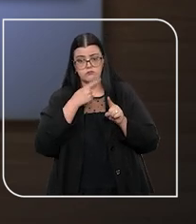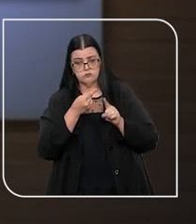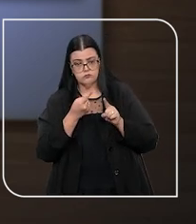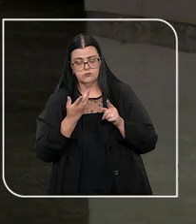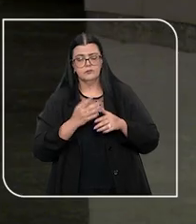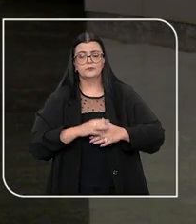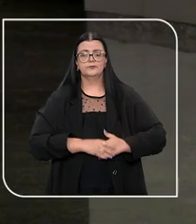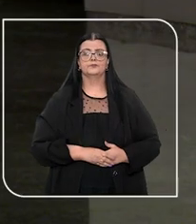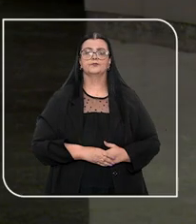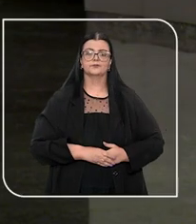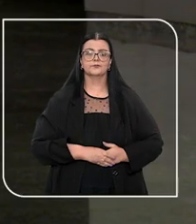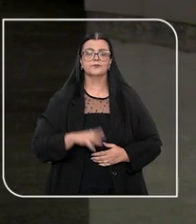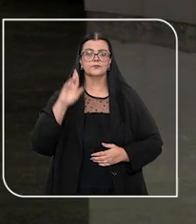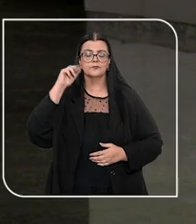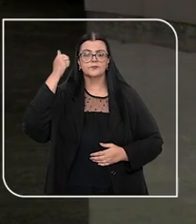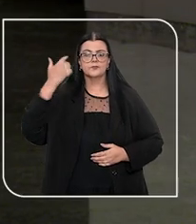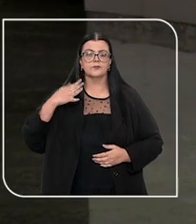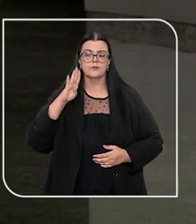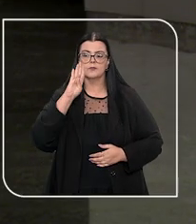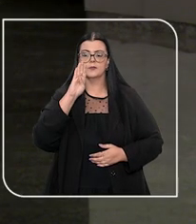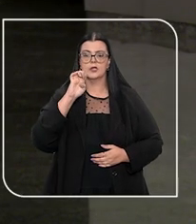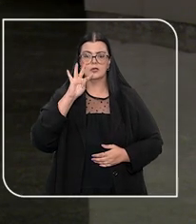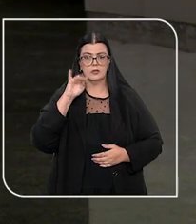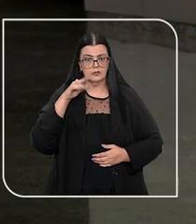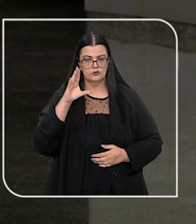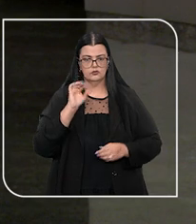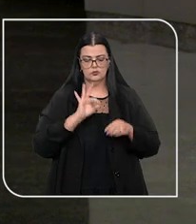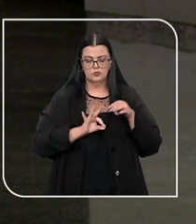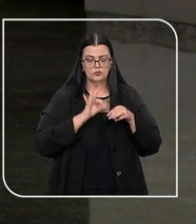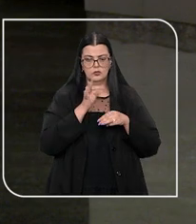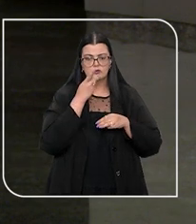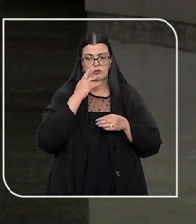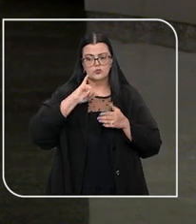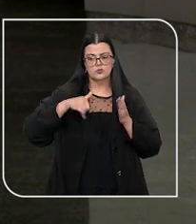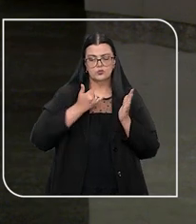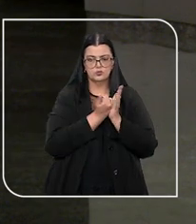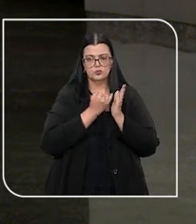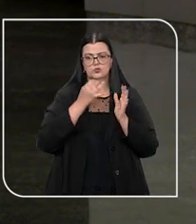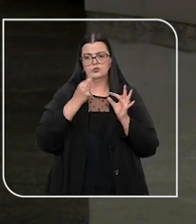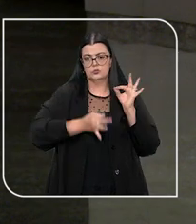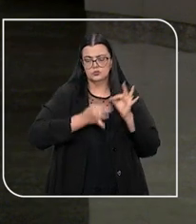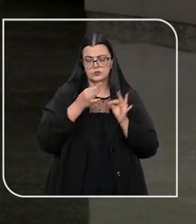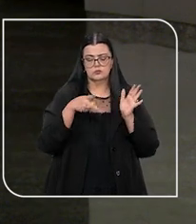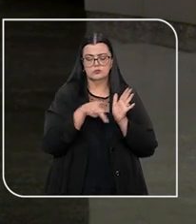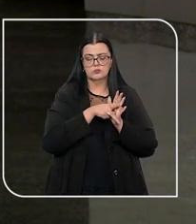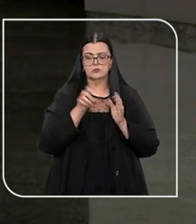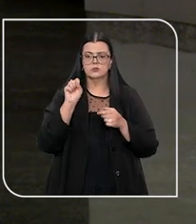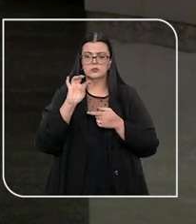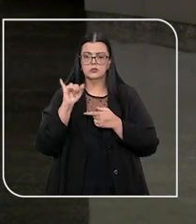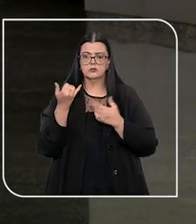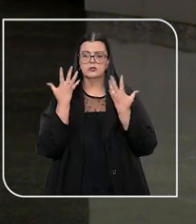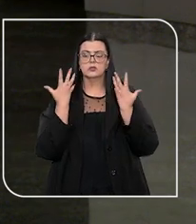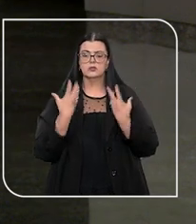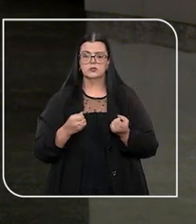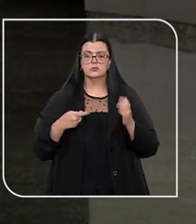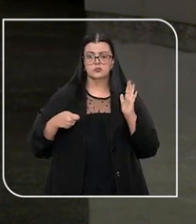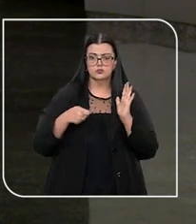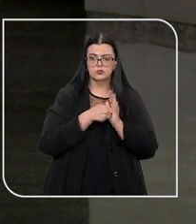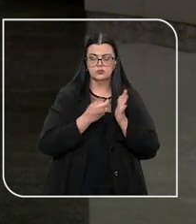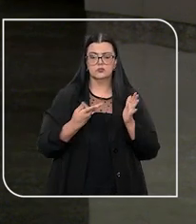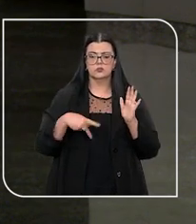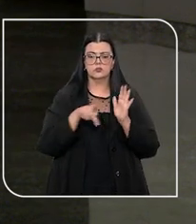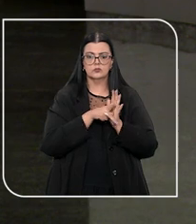força maior. O relator do tema, ministro Benedito Gonçalves, ressaltou que a jurisprudência do STJ considera que a sentença